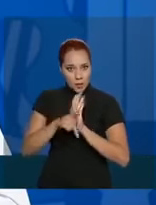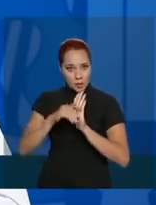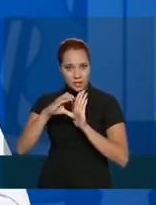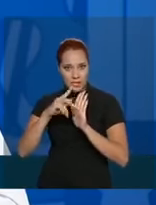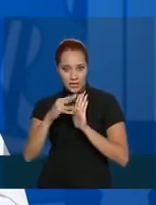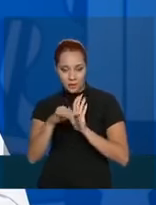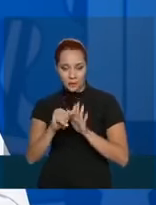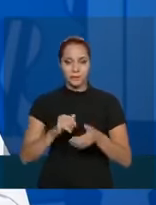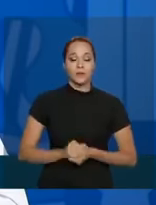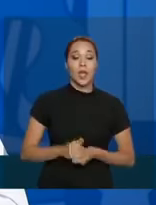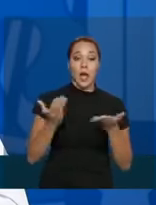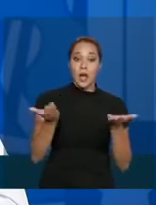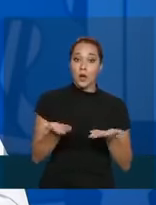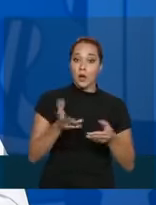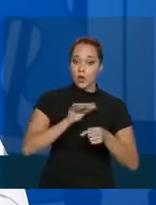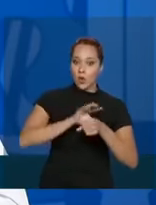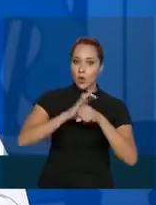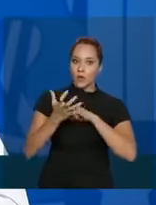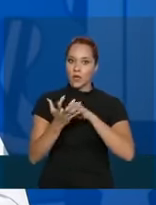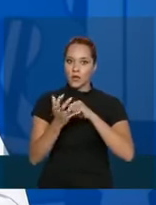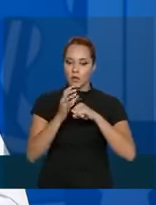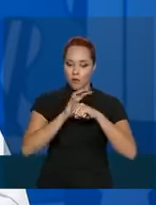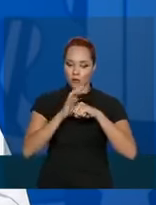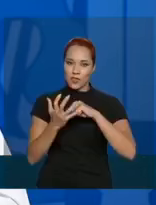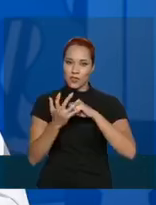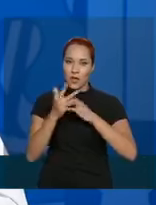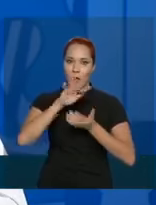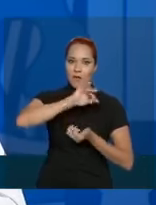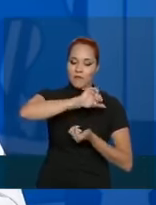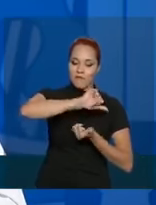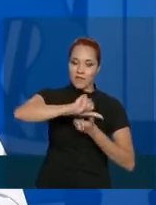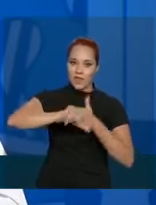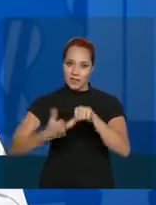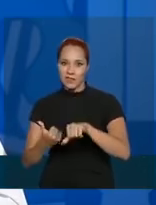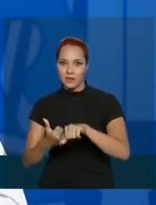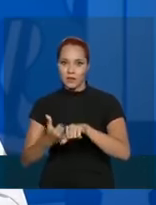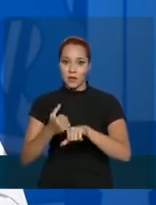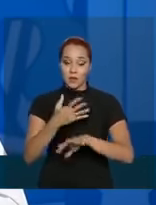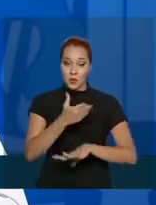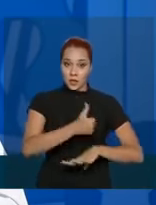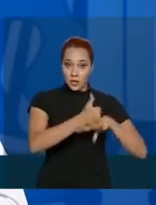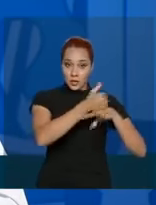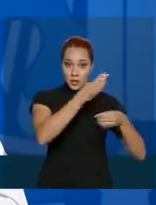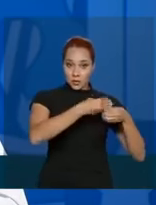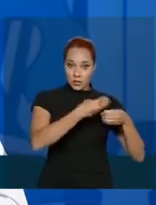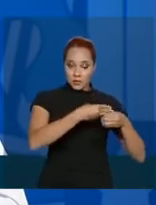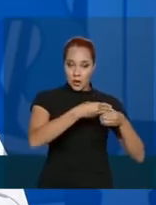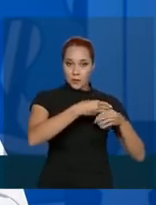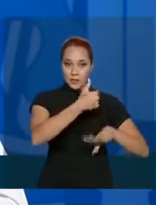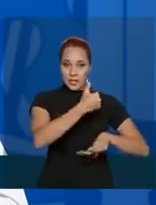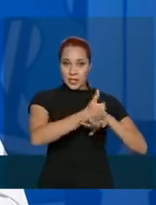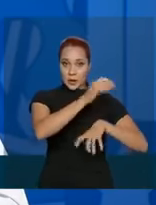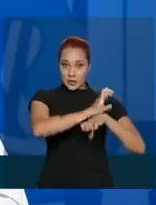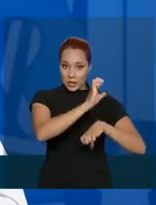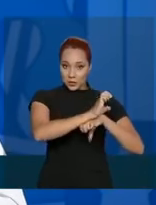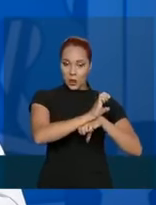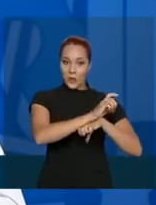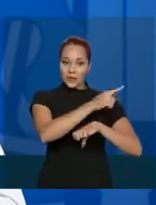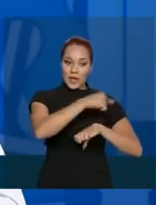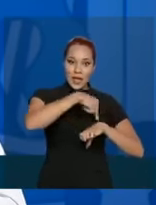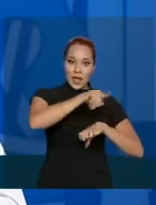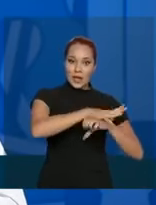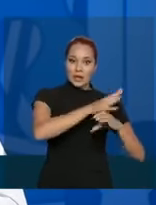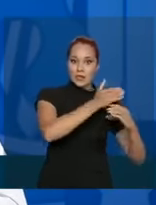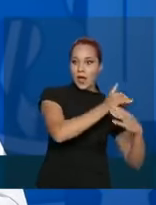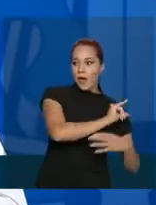Covid, nós estamos invertendo. Então, o secretário municipal e o secretário estadual, eles